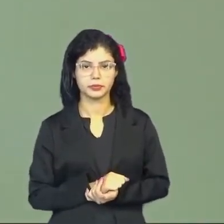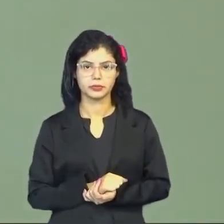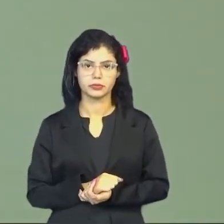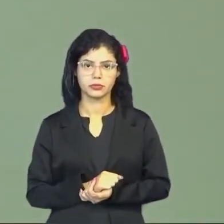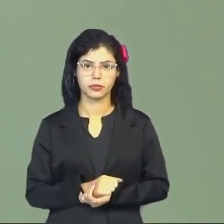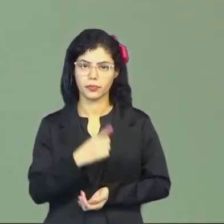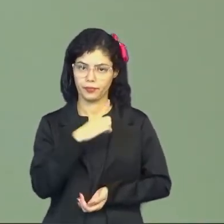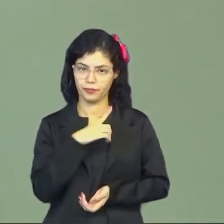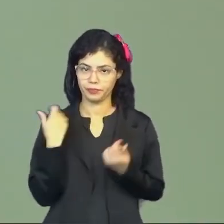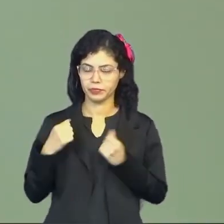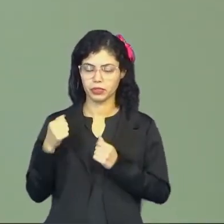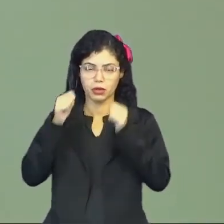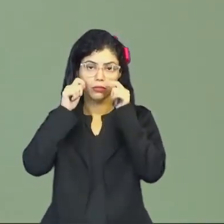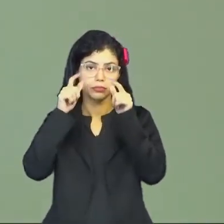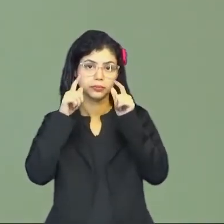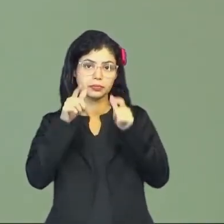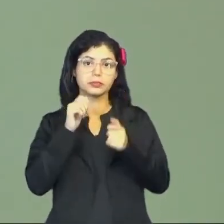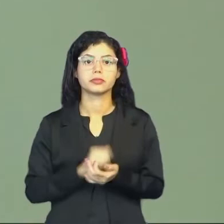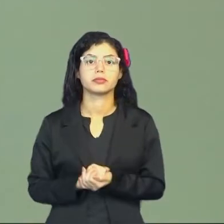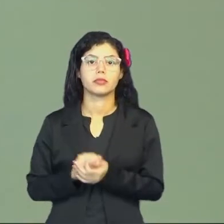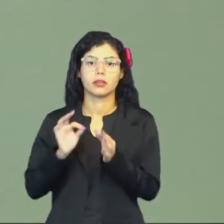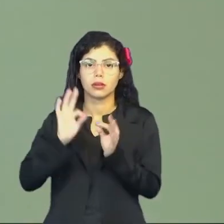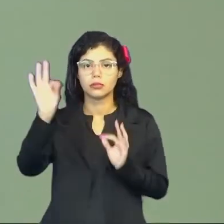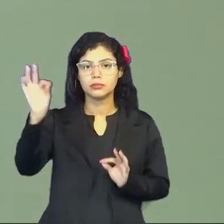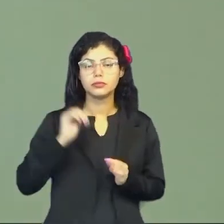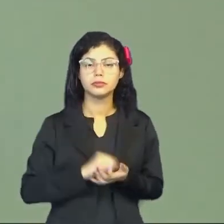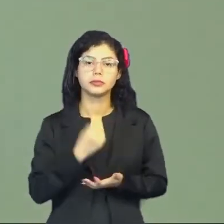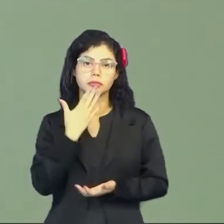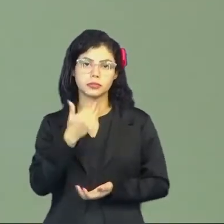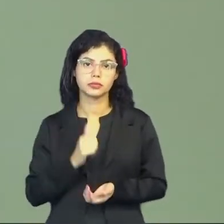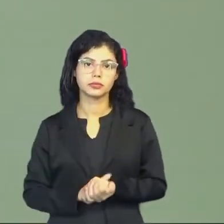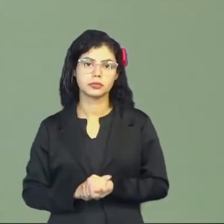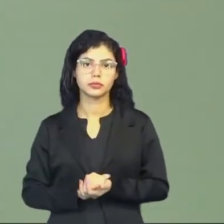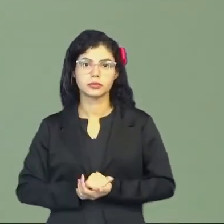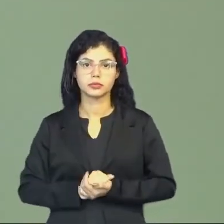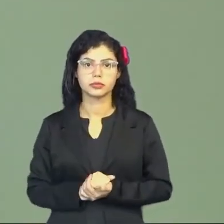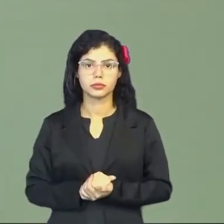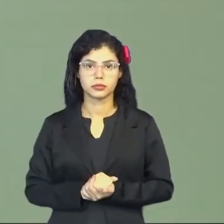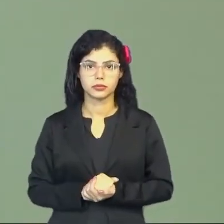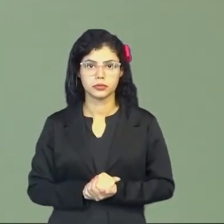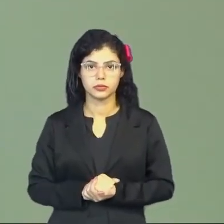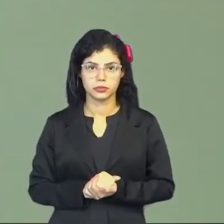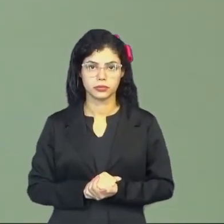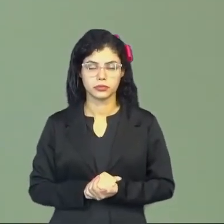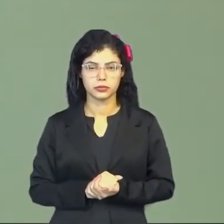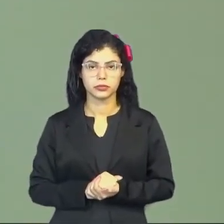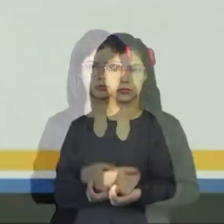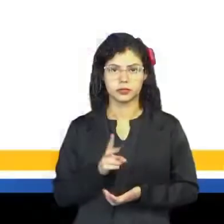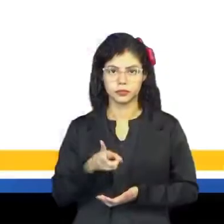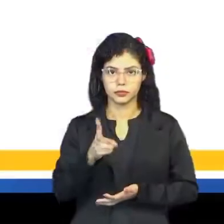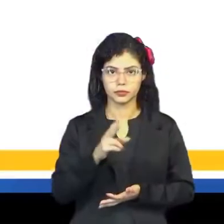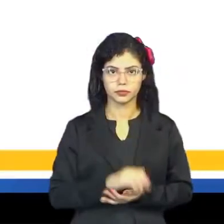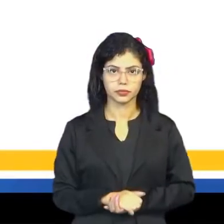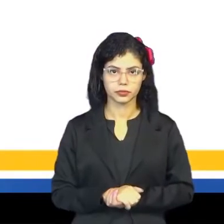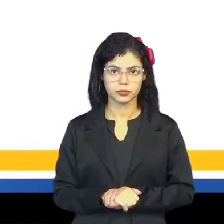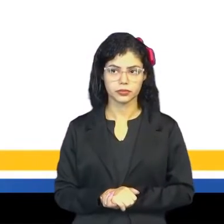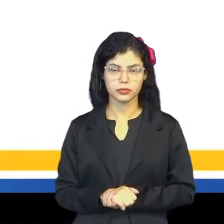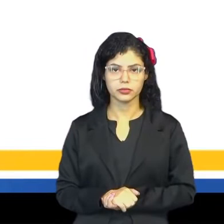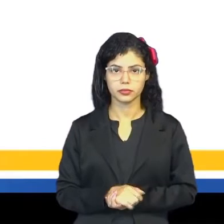Então, tem que prestar bem atenção. As medidas, tá? E os comprimentos. Continuando.